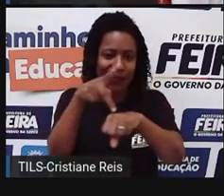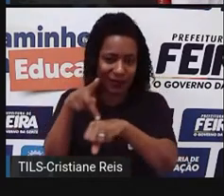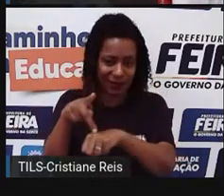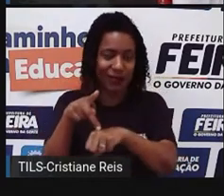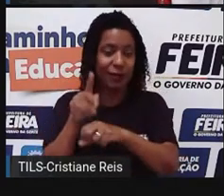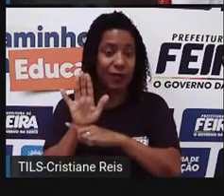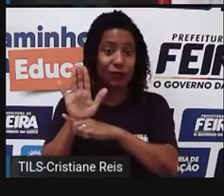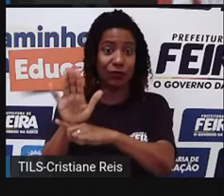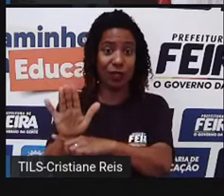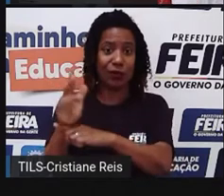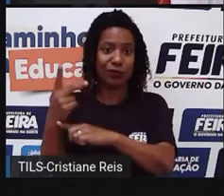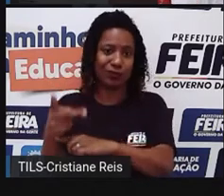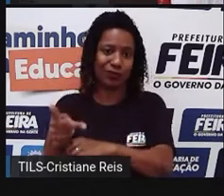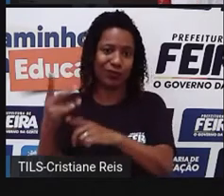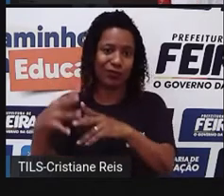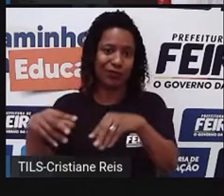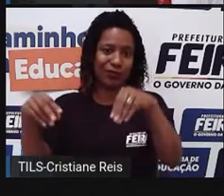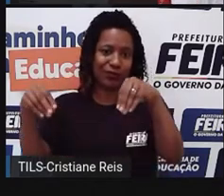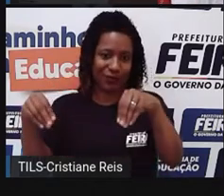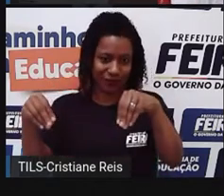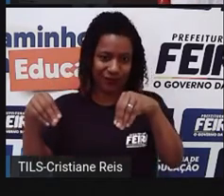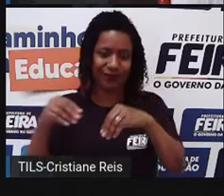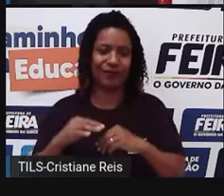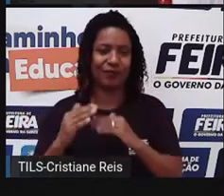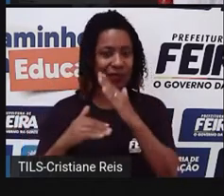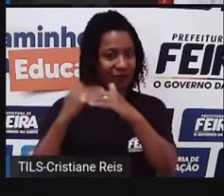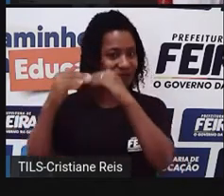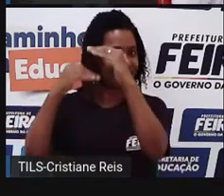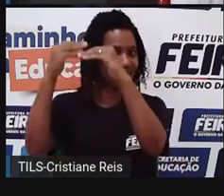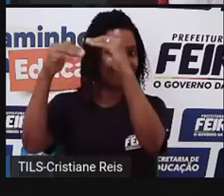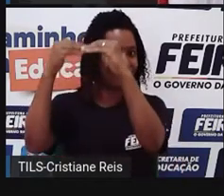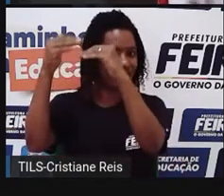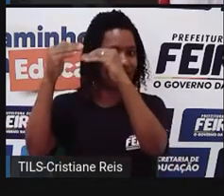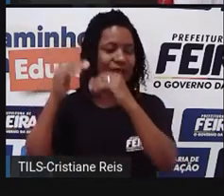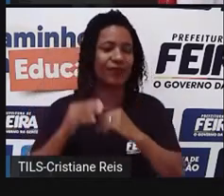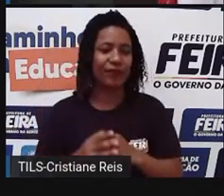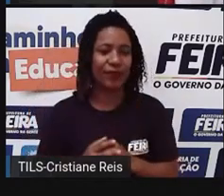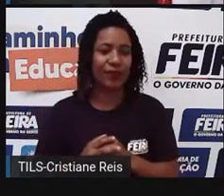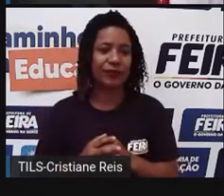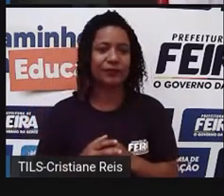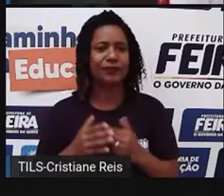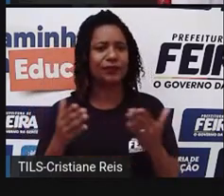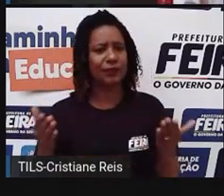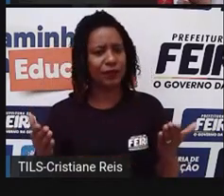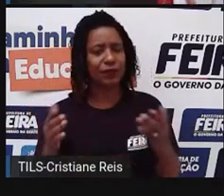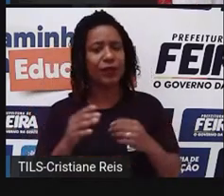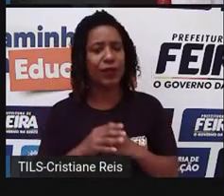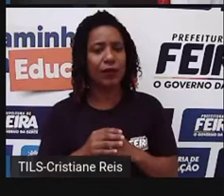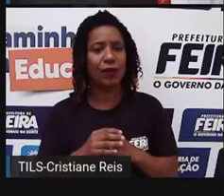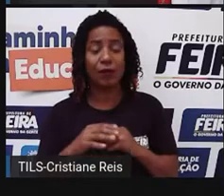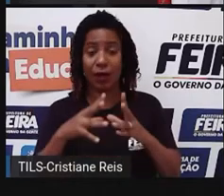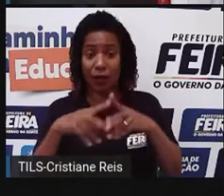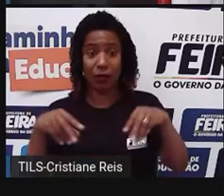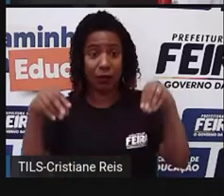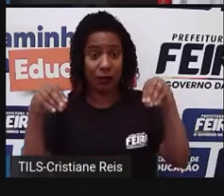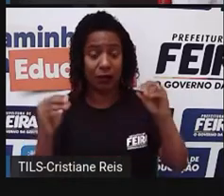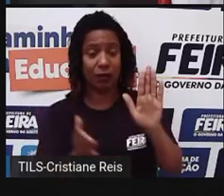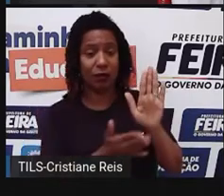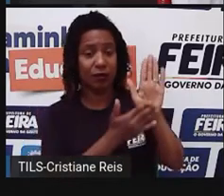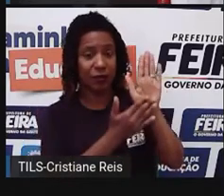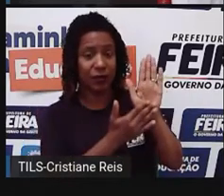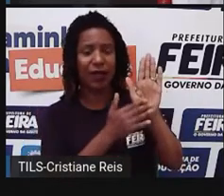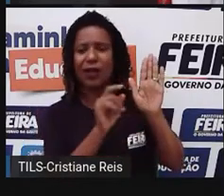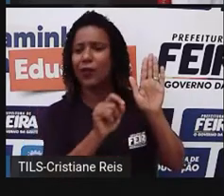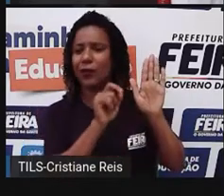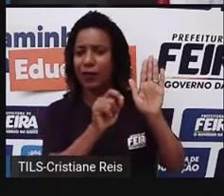favorecer também, né, o seu desenvolvimento. Então, o que seria geopolítica? É a ciência que